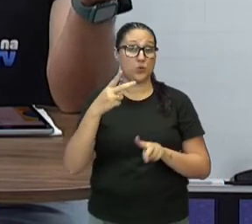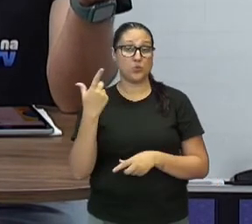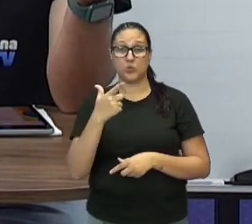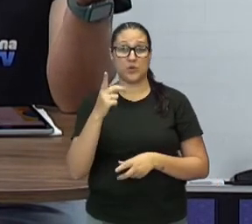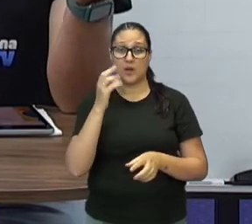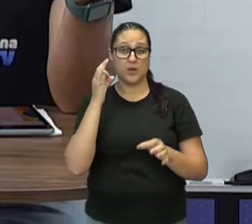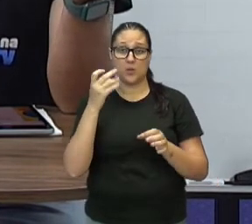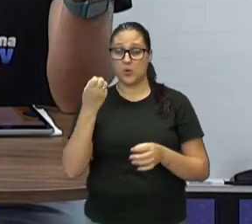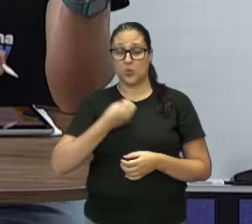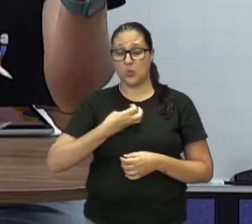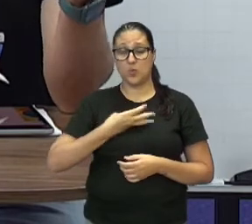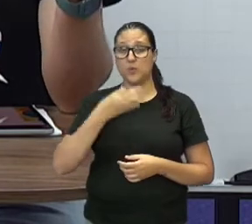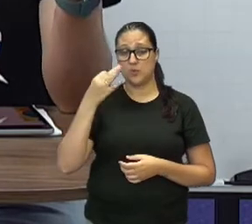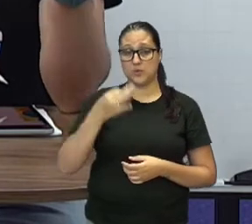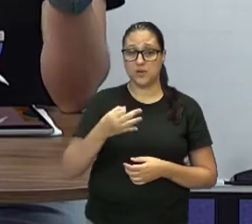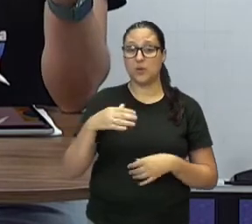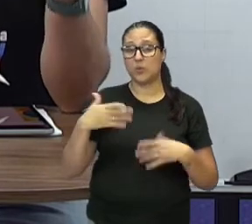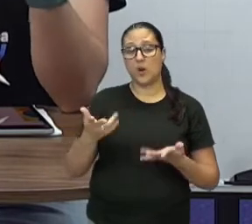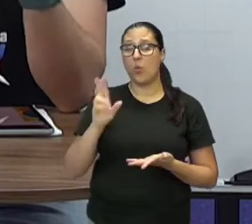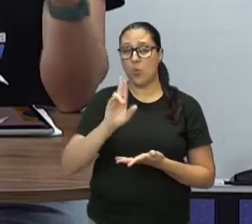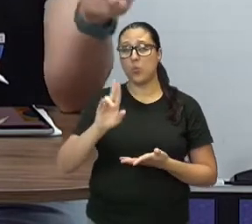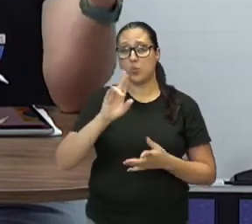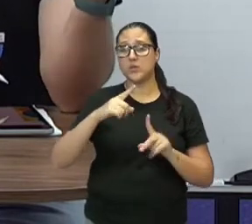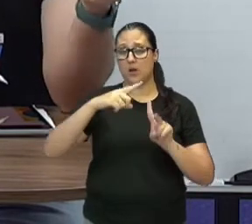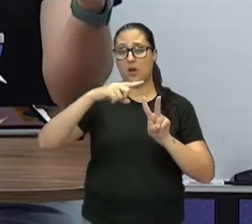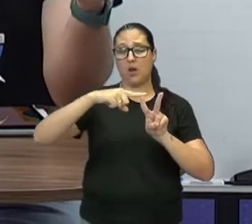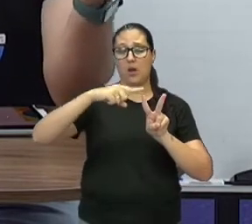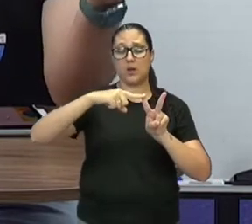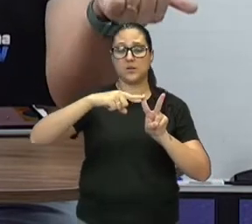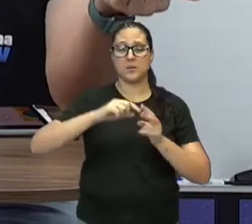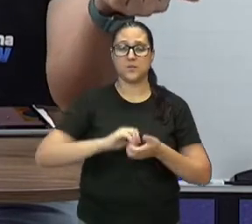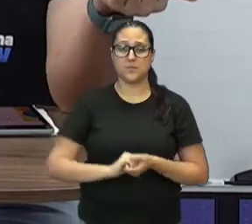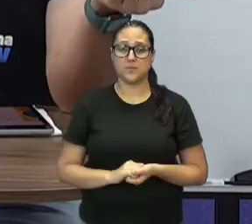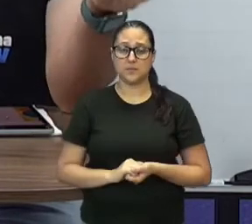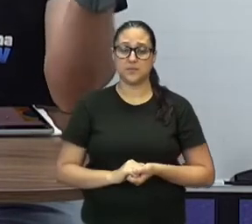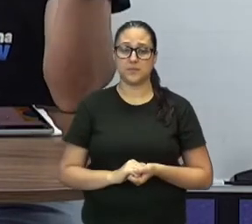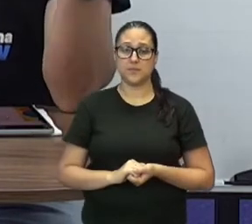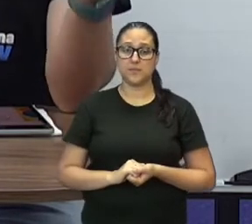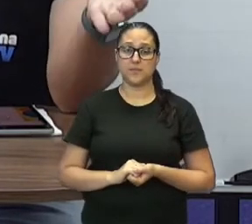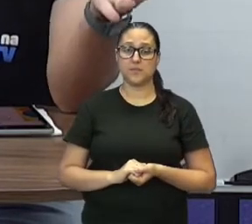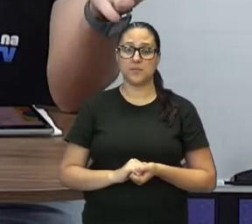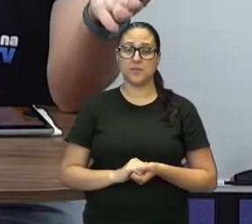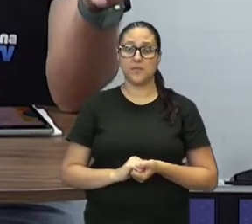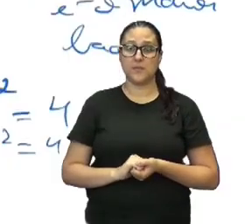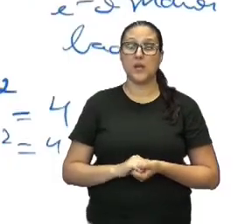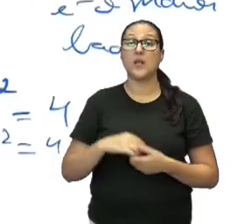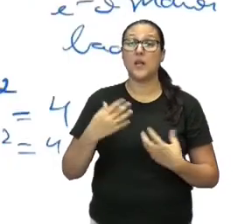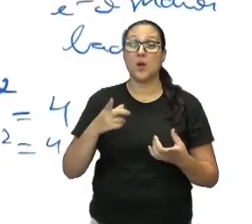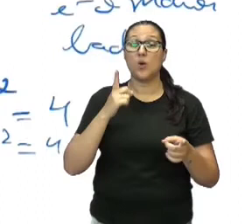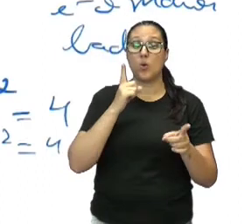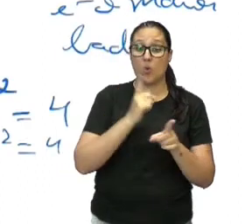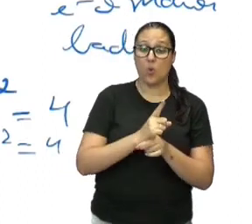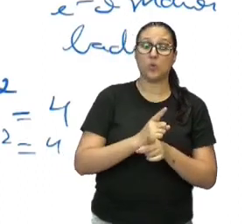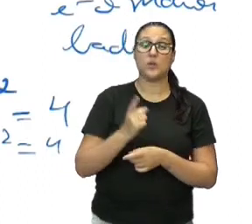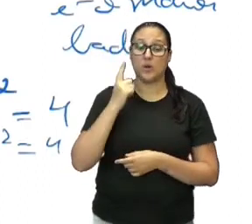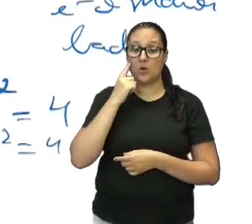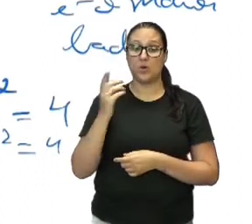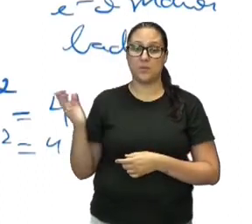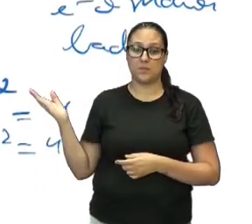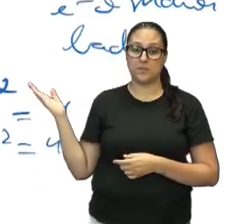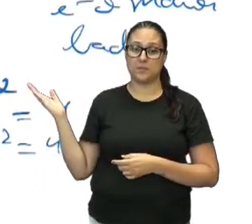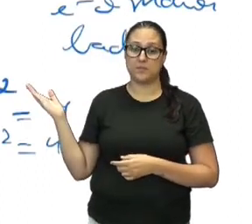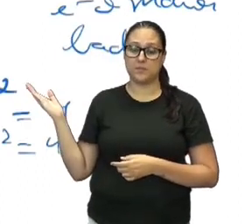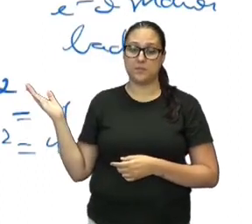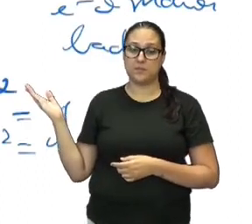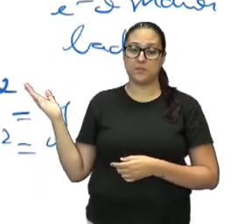de raiz mesmo. Então, portanto, a diagonal de qualquer quadrado é encontrada fazendo raiz de 2 vezes L. Daí,